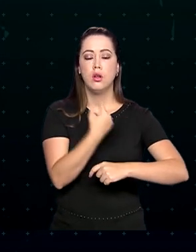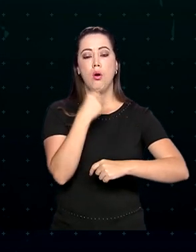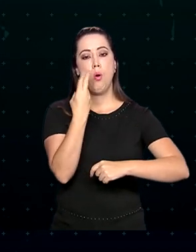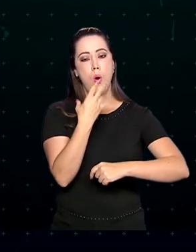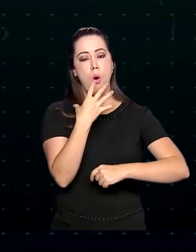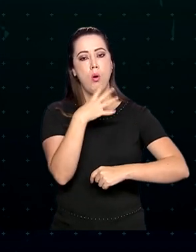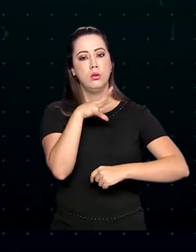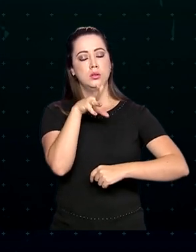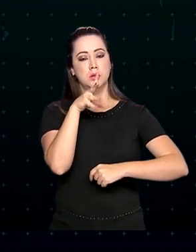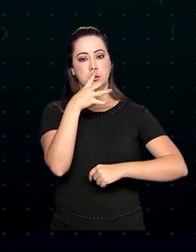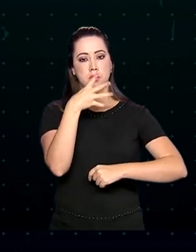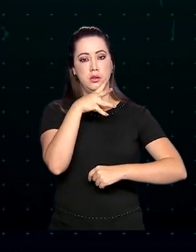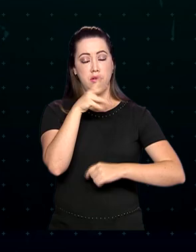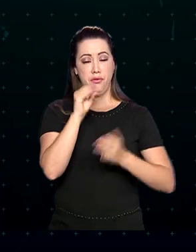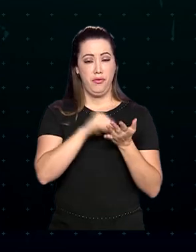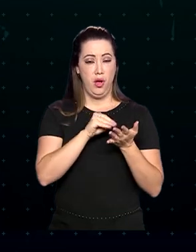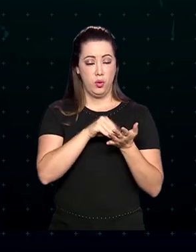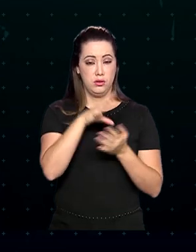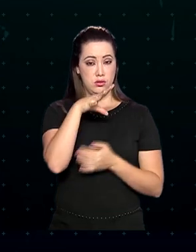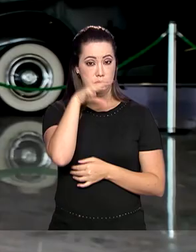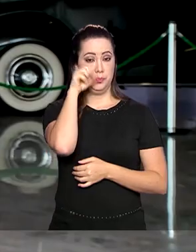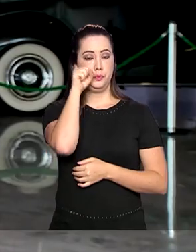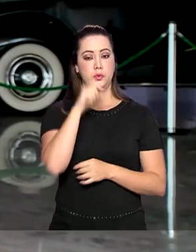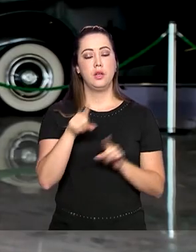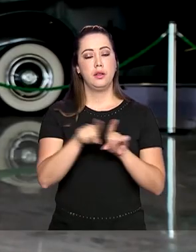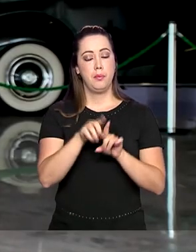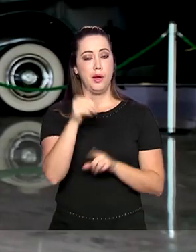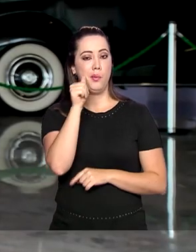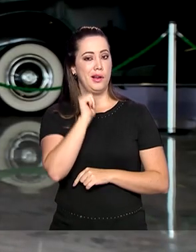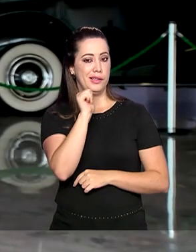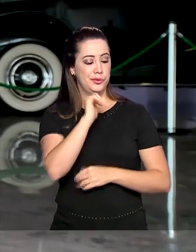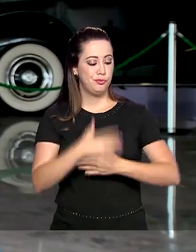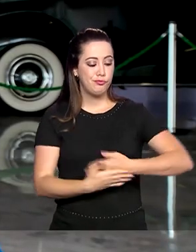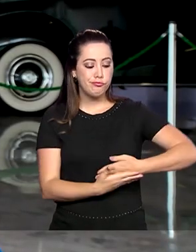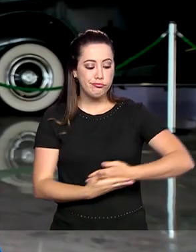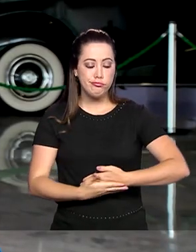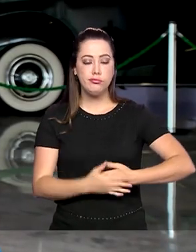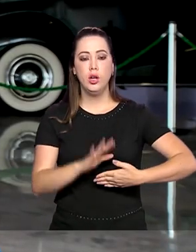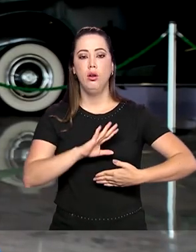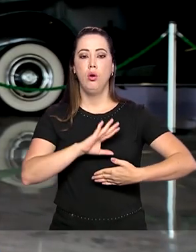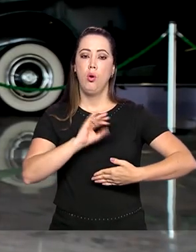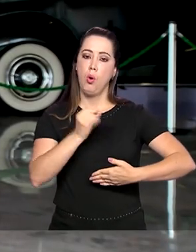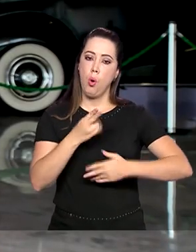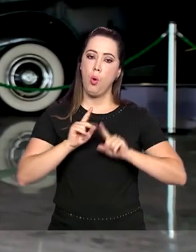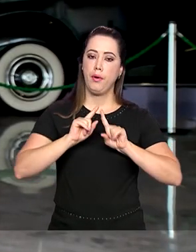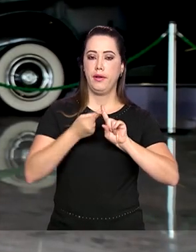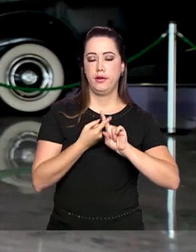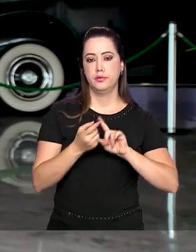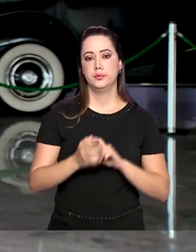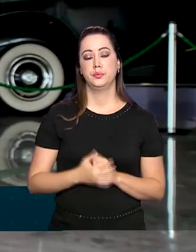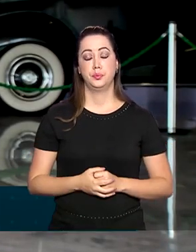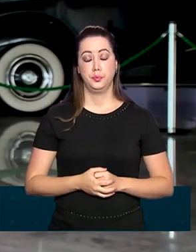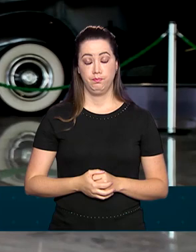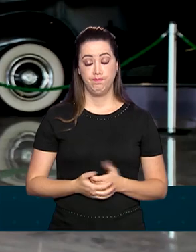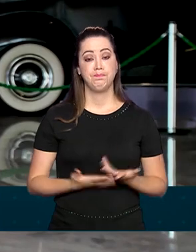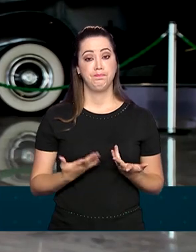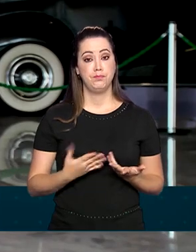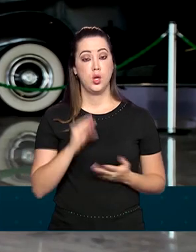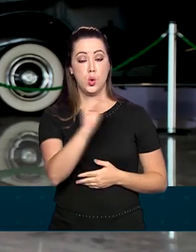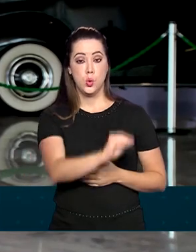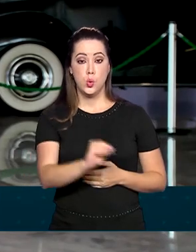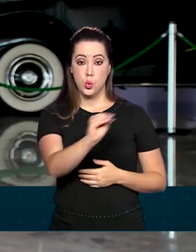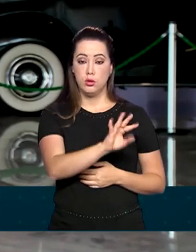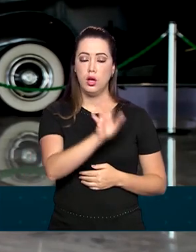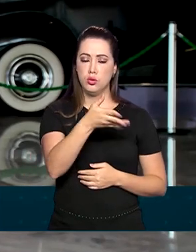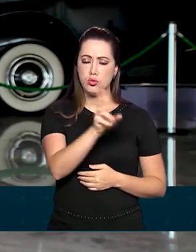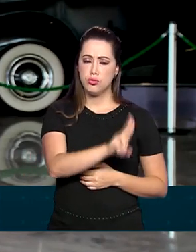Além de gestantes e lactantes. O Ministério da Saúde explica que esse tratamento vem sendo realizado